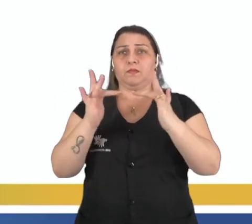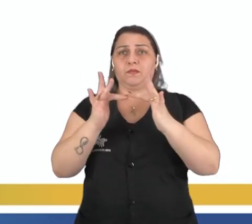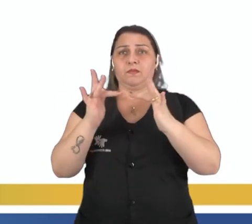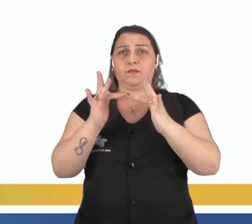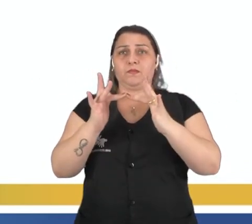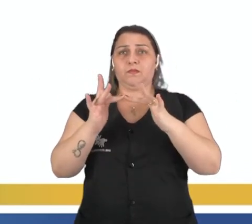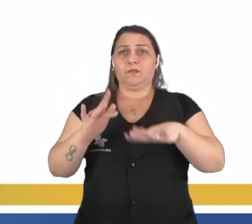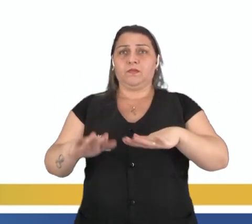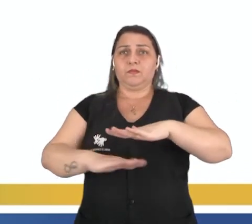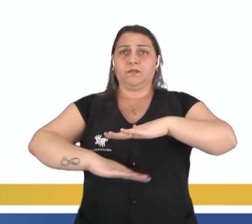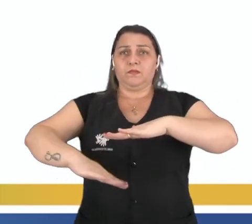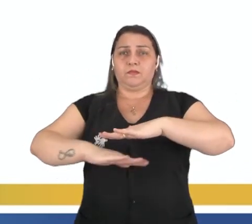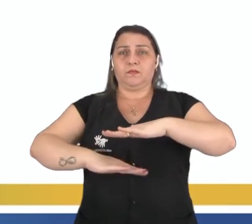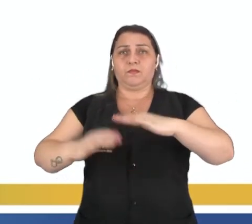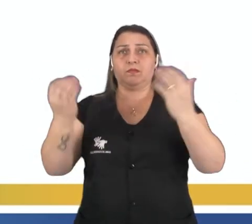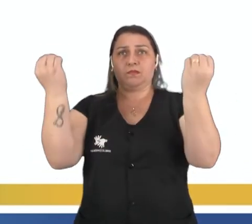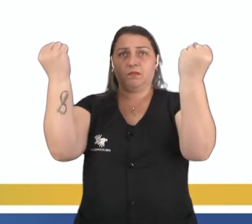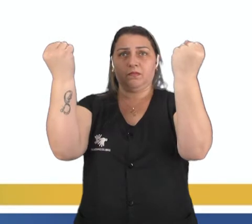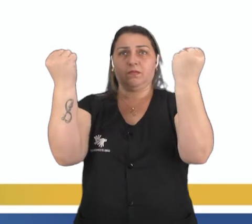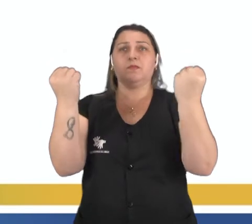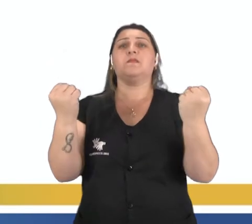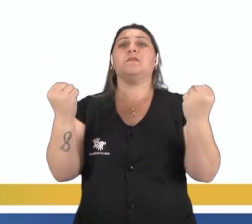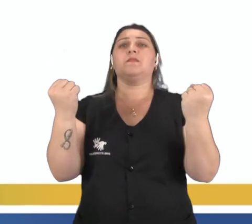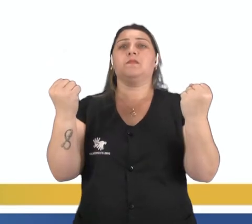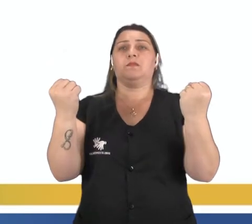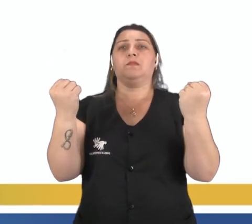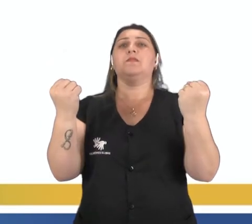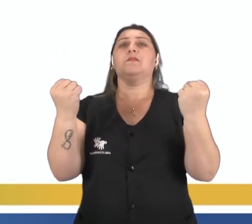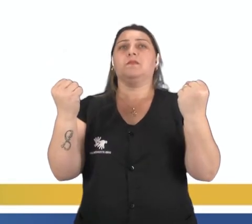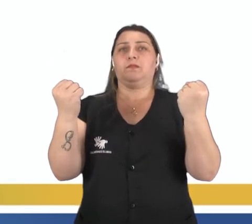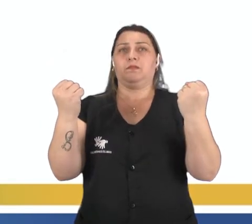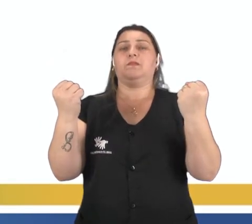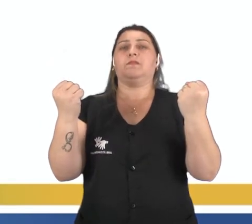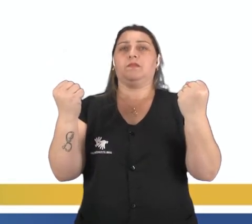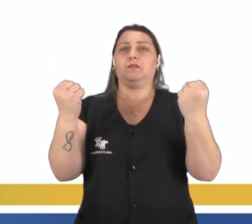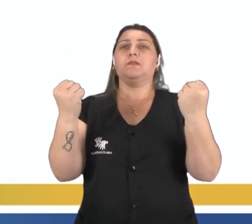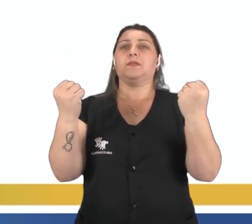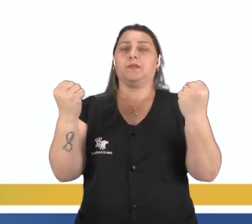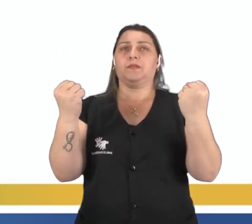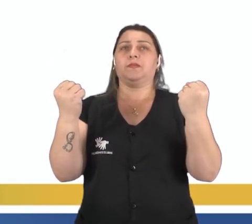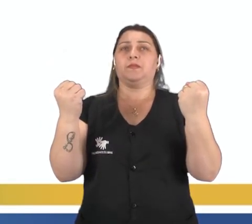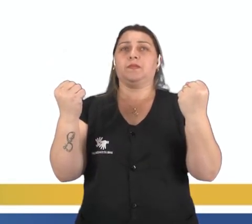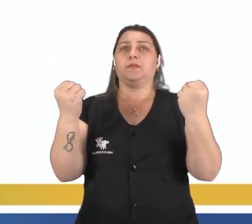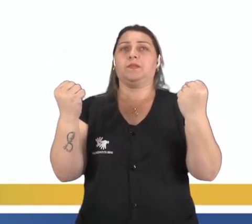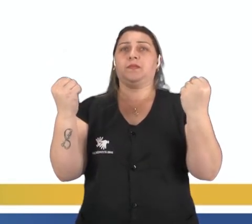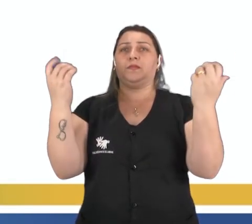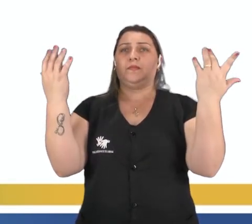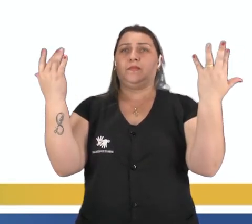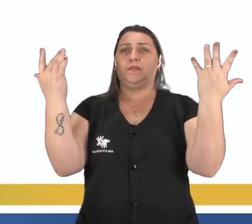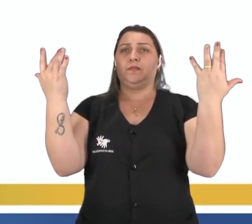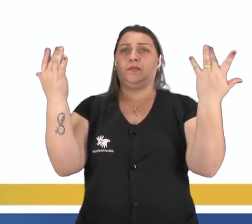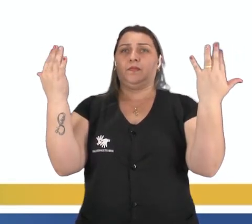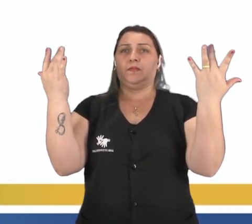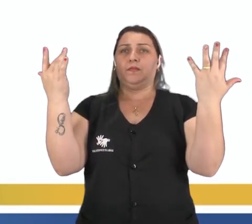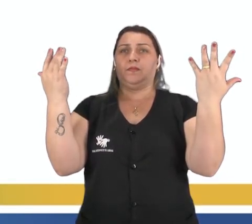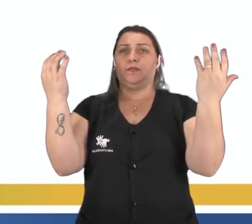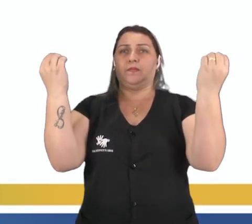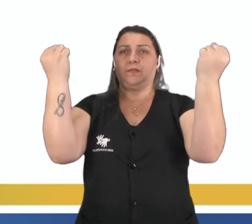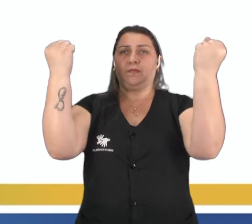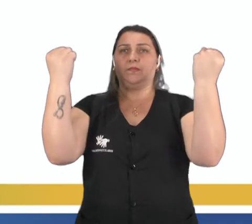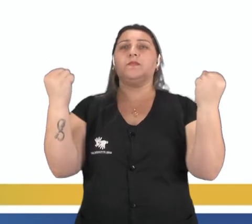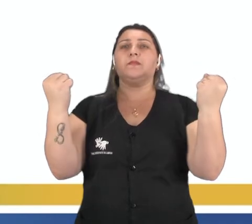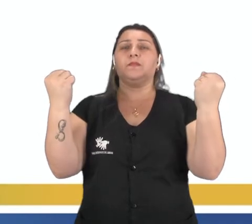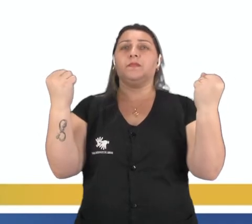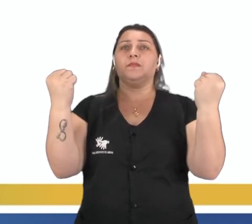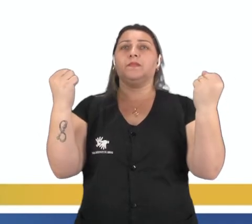com o solo As mãos devem estar fixas na barra com a empunhadura pronada que é o dorso das mãos voltado para o indivíduo